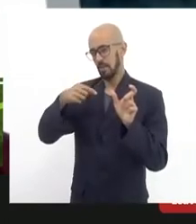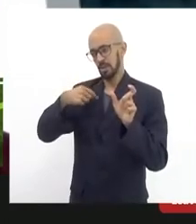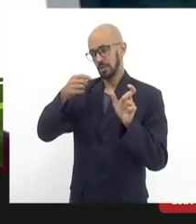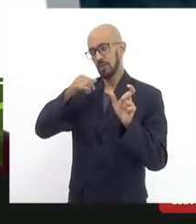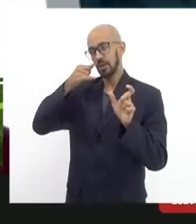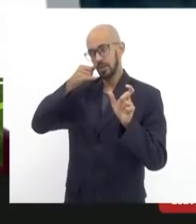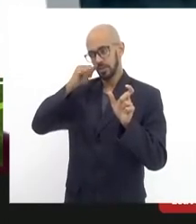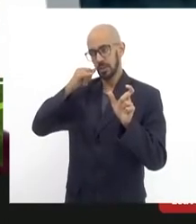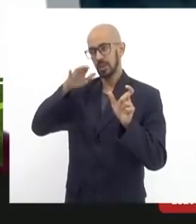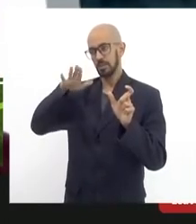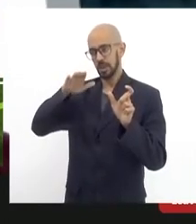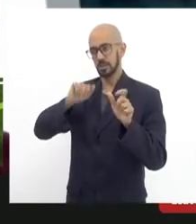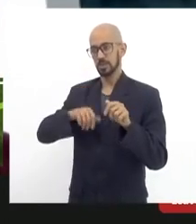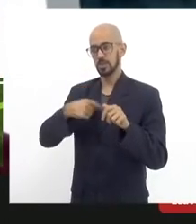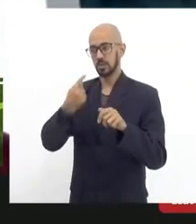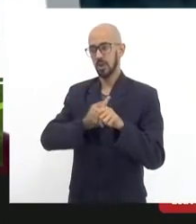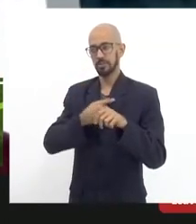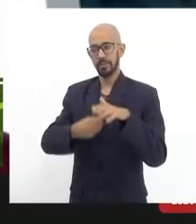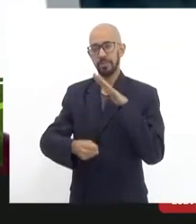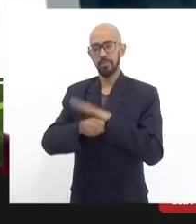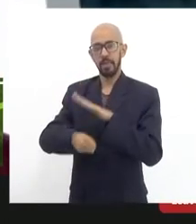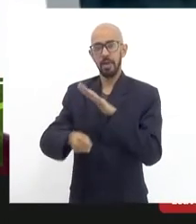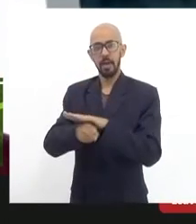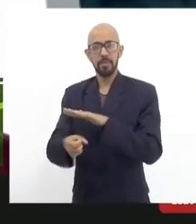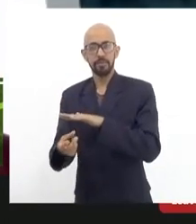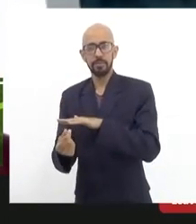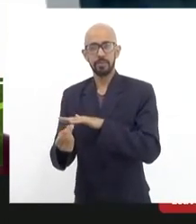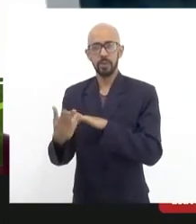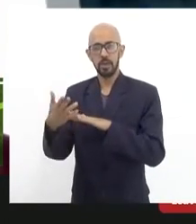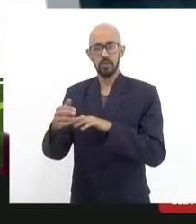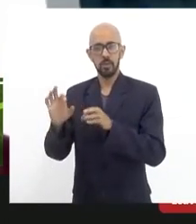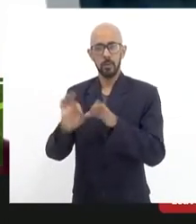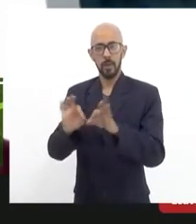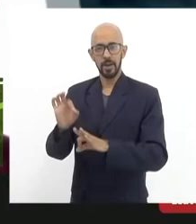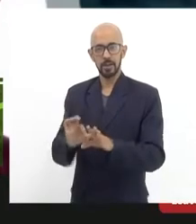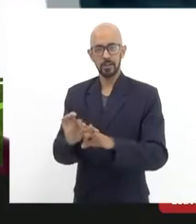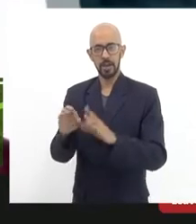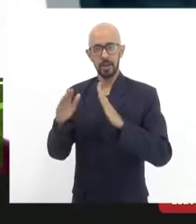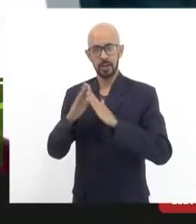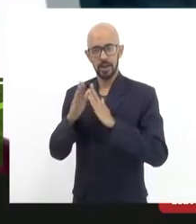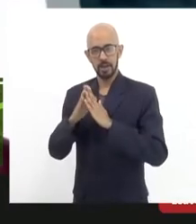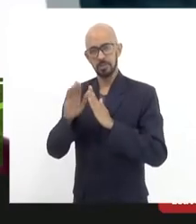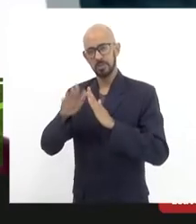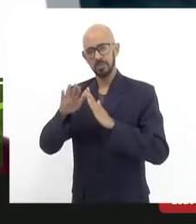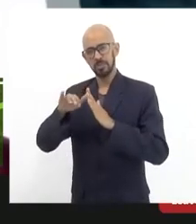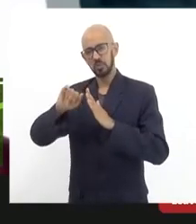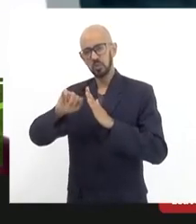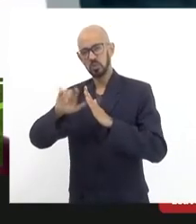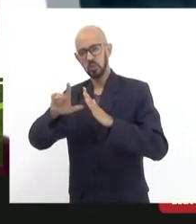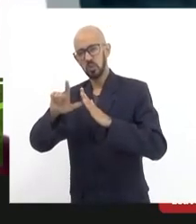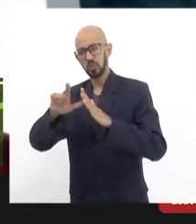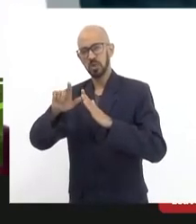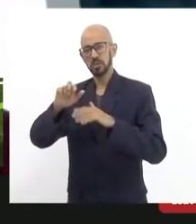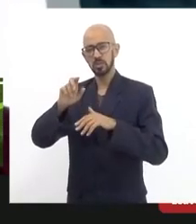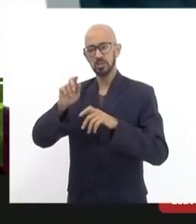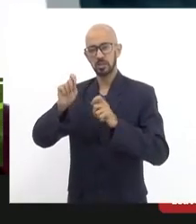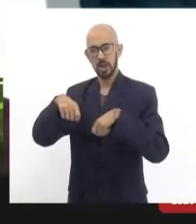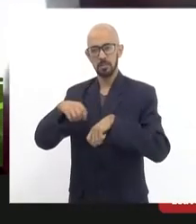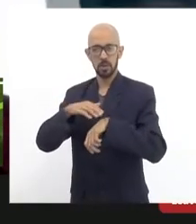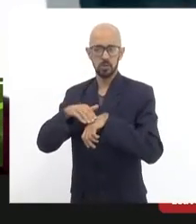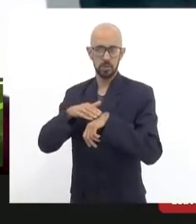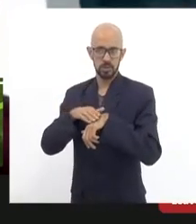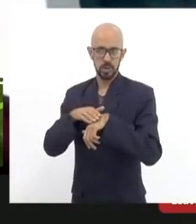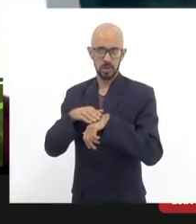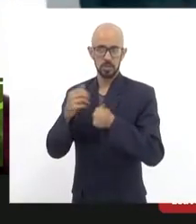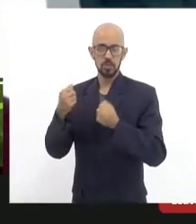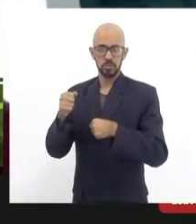ferrados em matéria de grana deixa arrumar a casa lá para julho que já passou a gente pode voltar a conversar agora tem que ver em